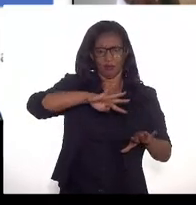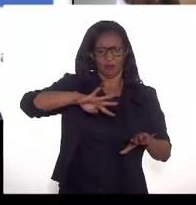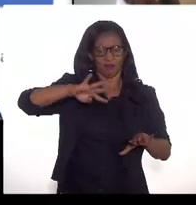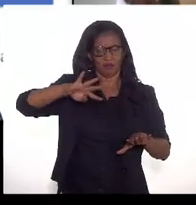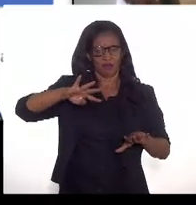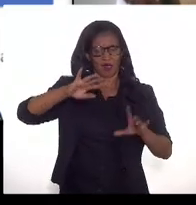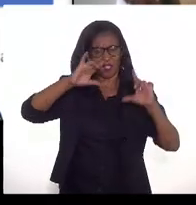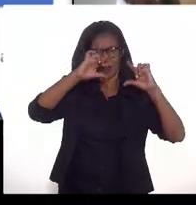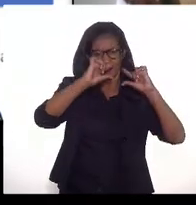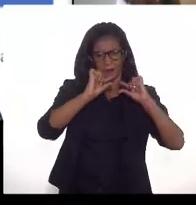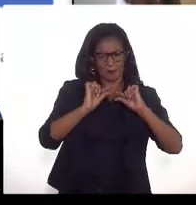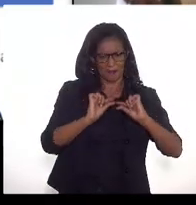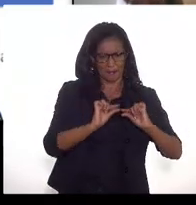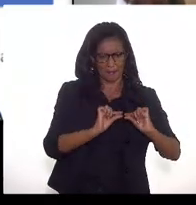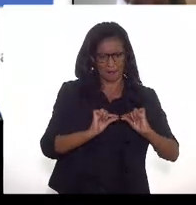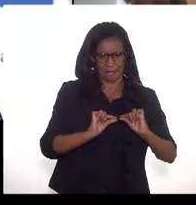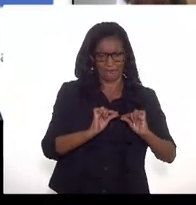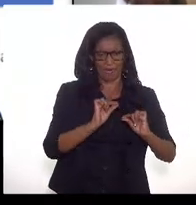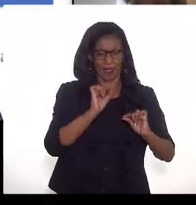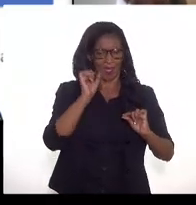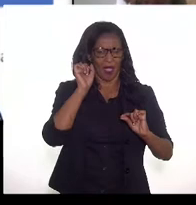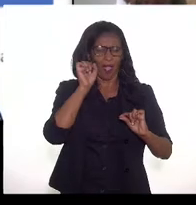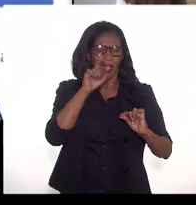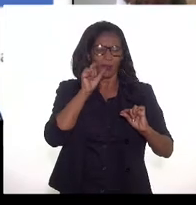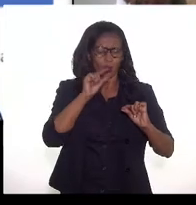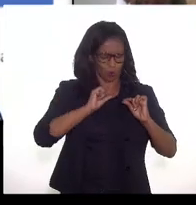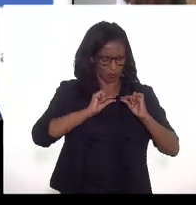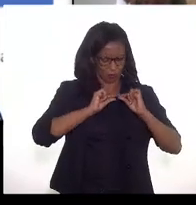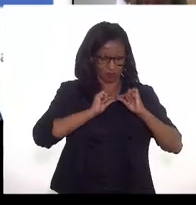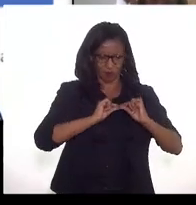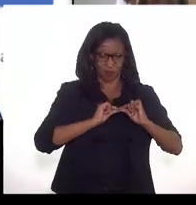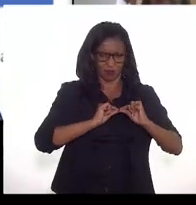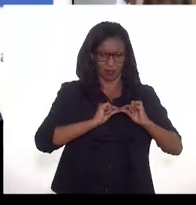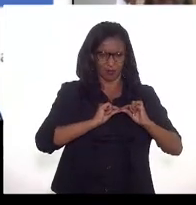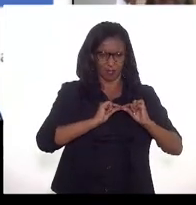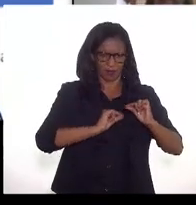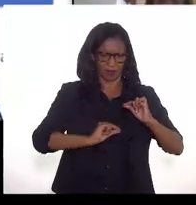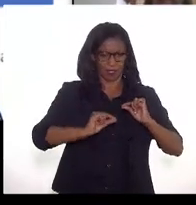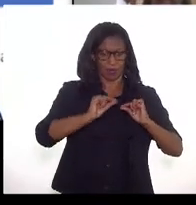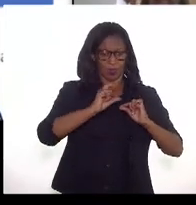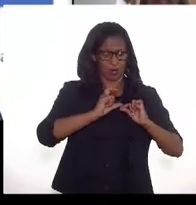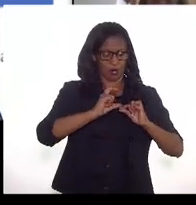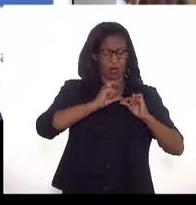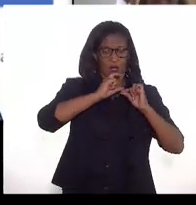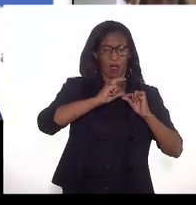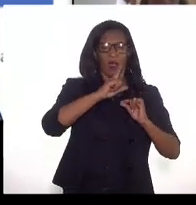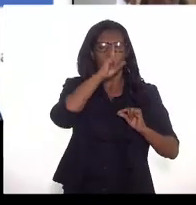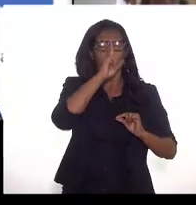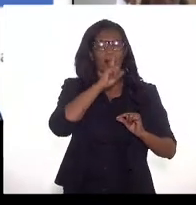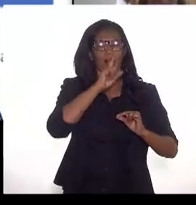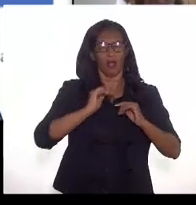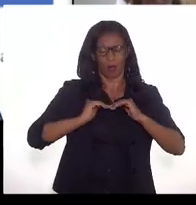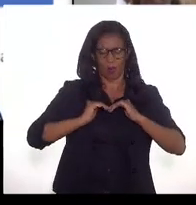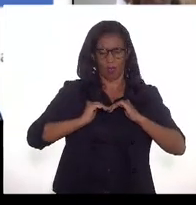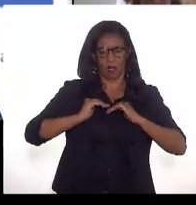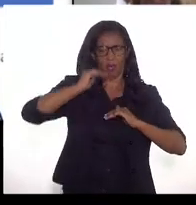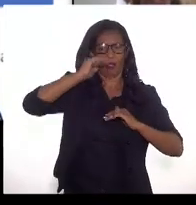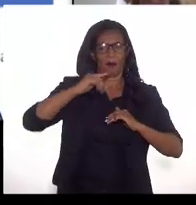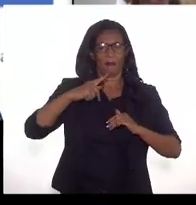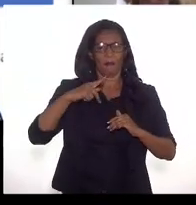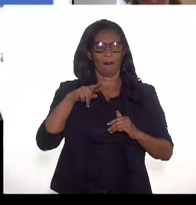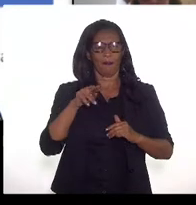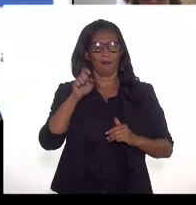muito pequena, praticamente resistente. E aí com o crescimento pré-sal, a gente vê esse